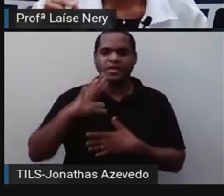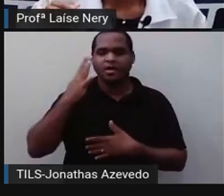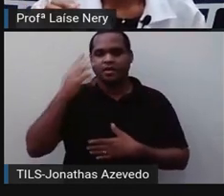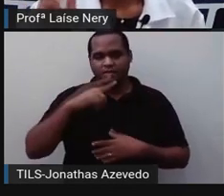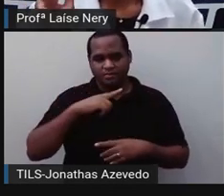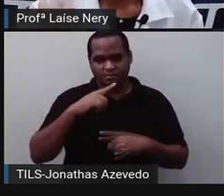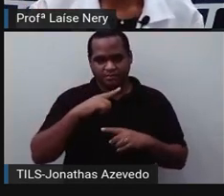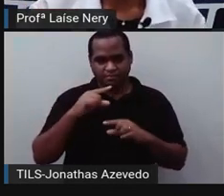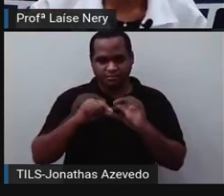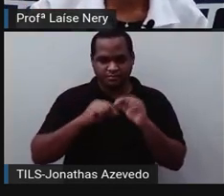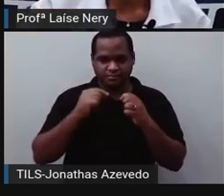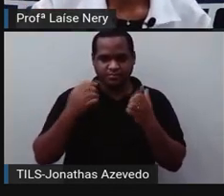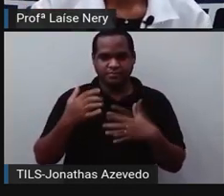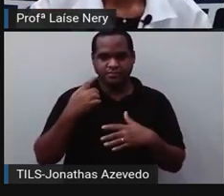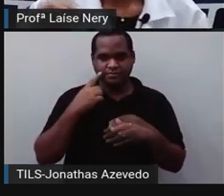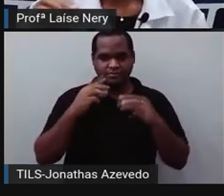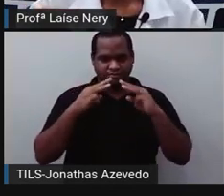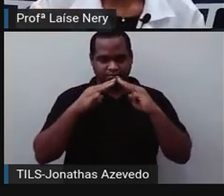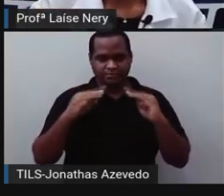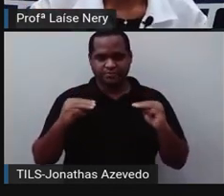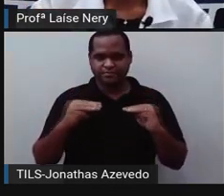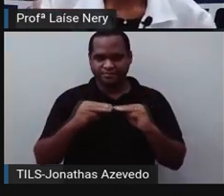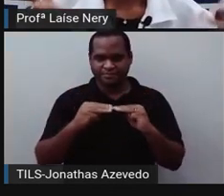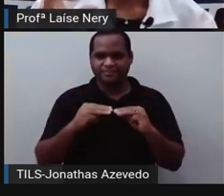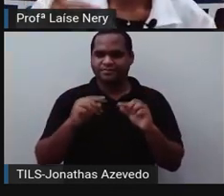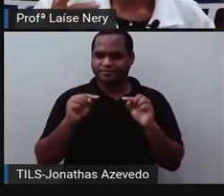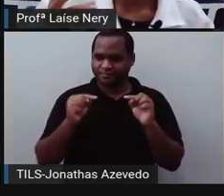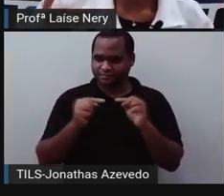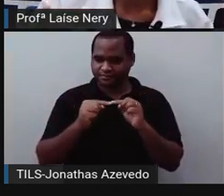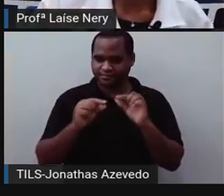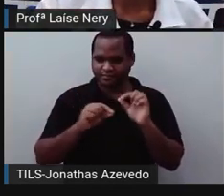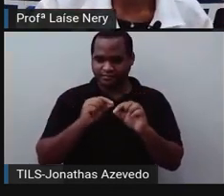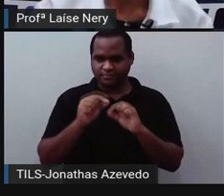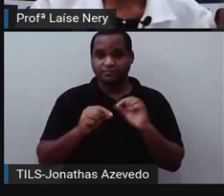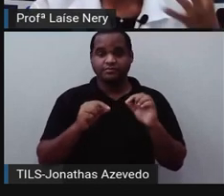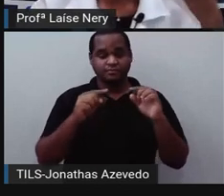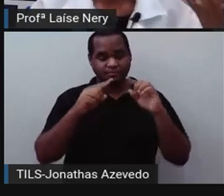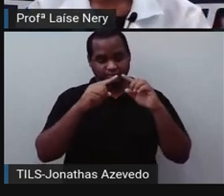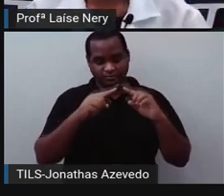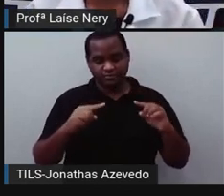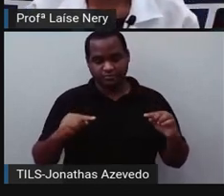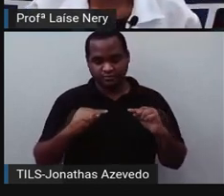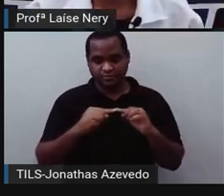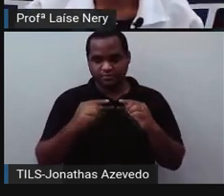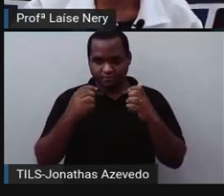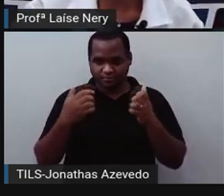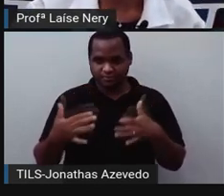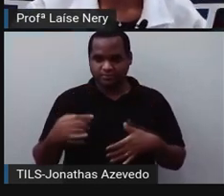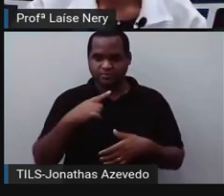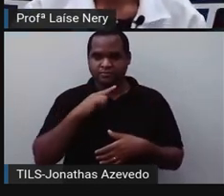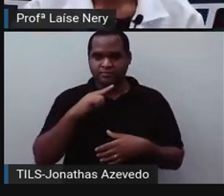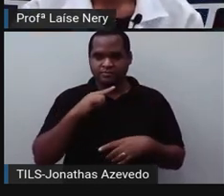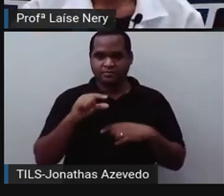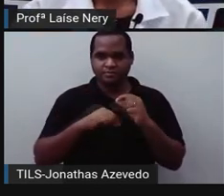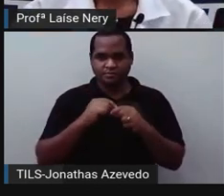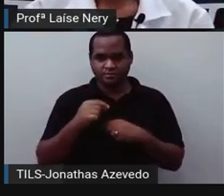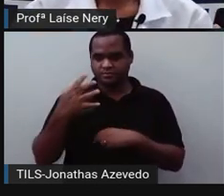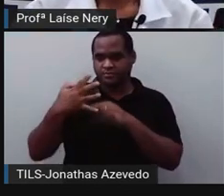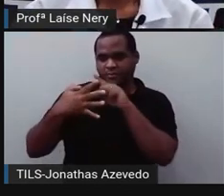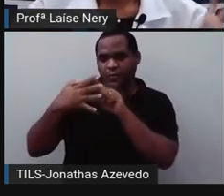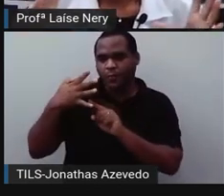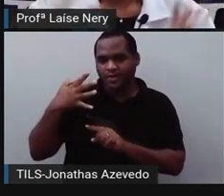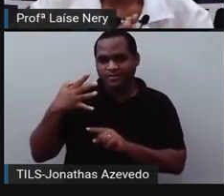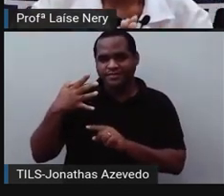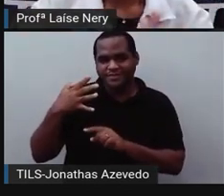essa é a pirâmide. Ela é formada por triângulos, por quatro triângulos, que